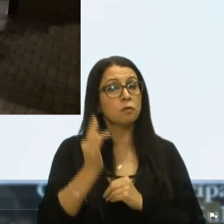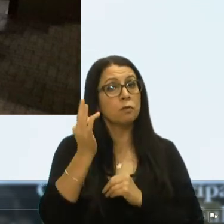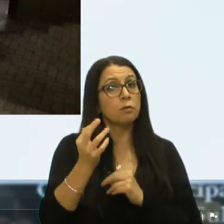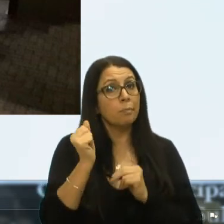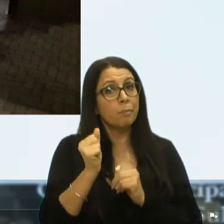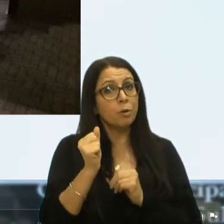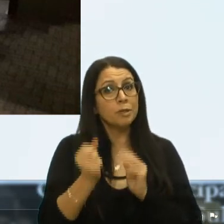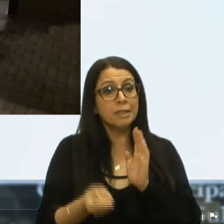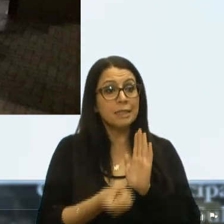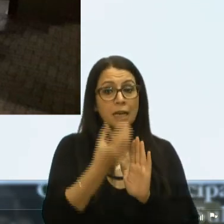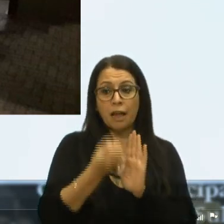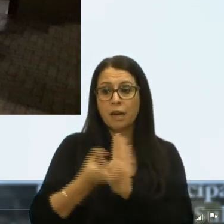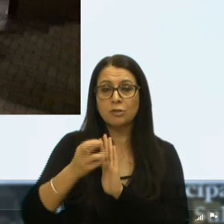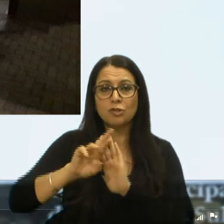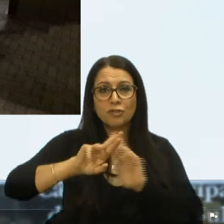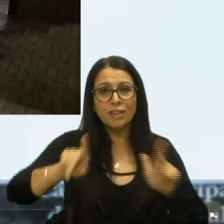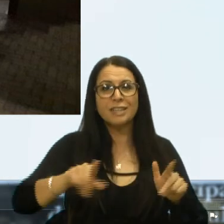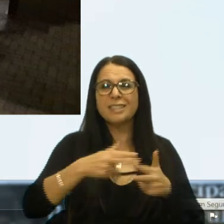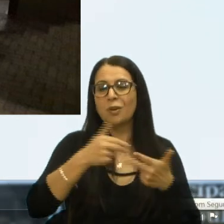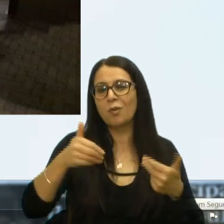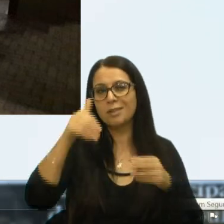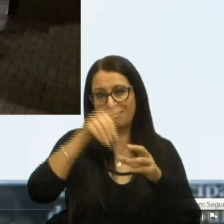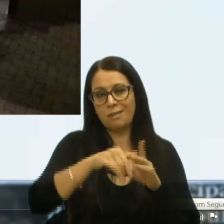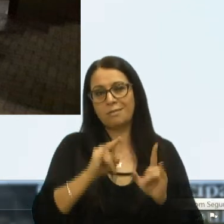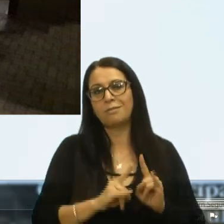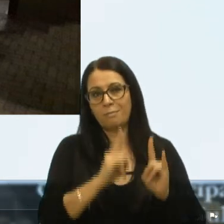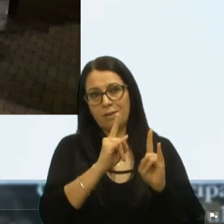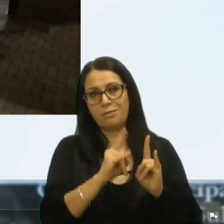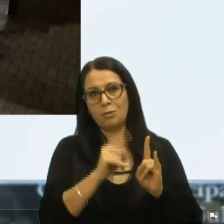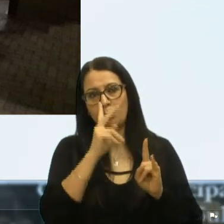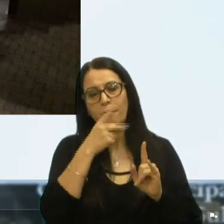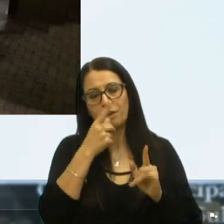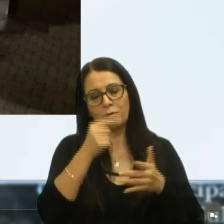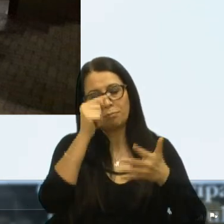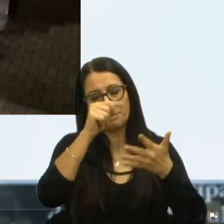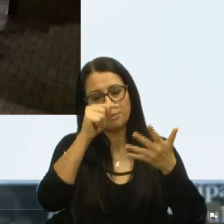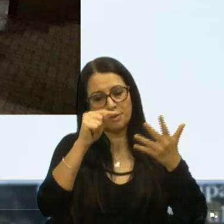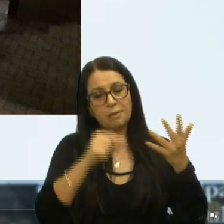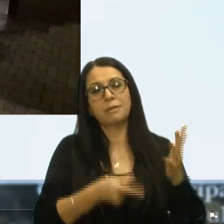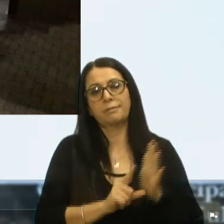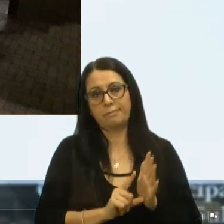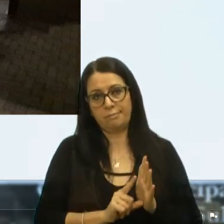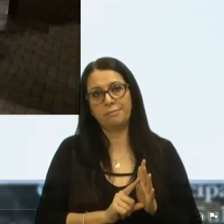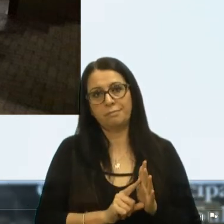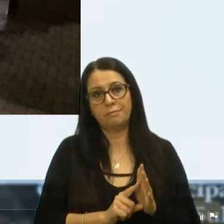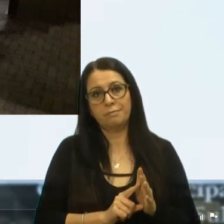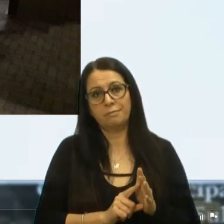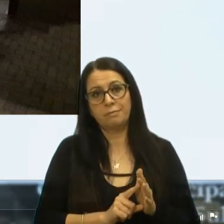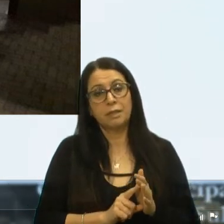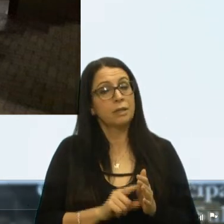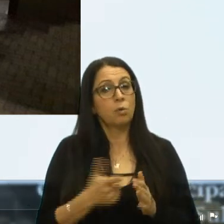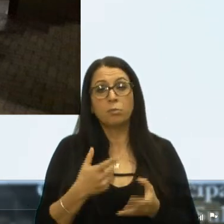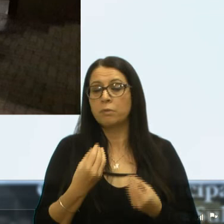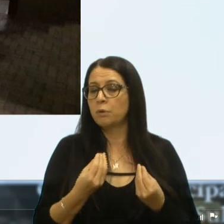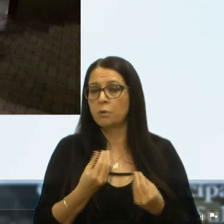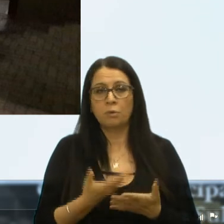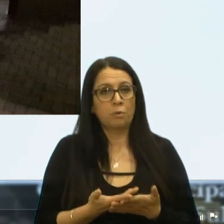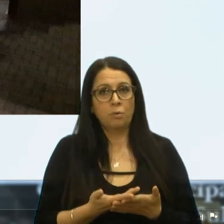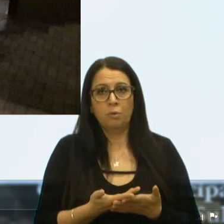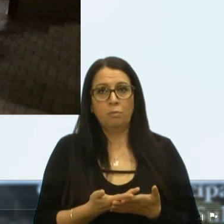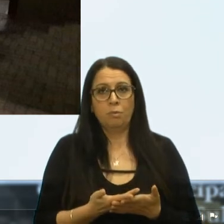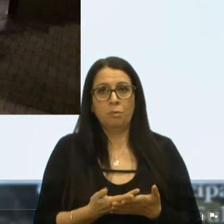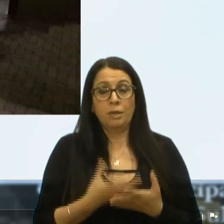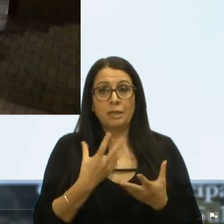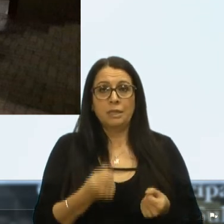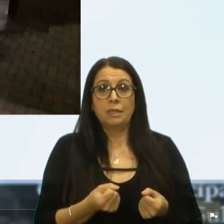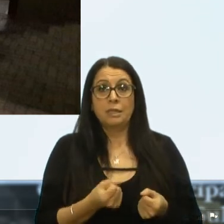ser criadas várias coisas dentro daquele prédio, como já citei. Então, colegas, não dá. Se viesse